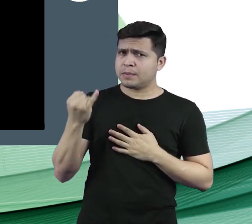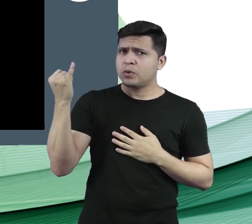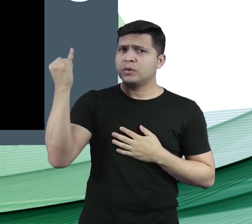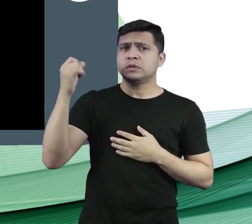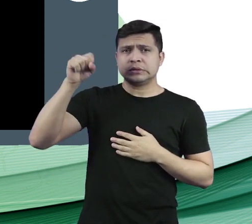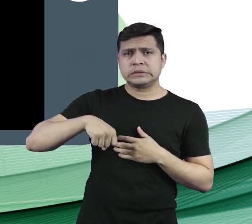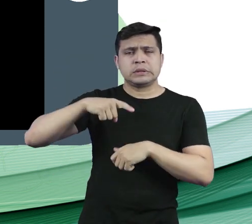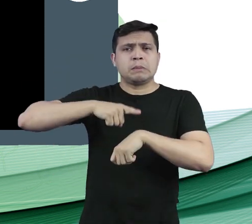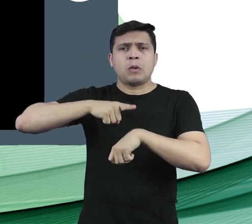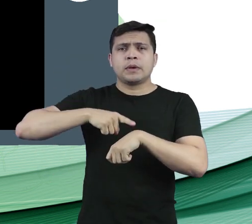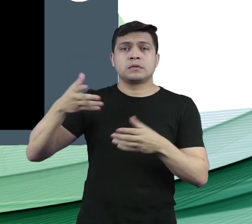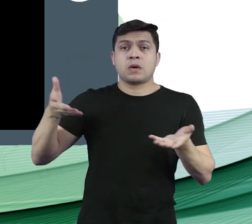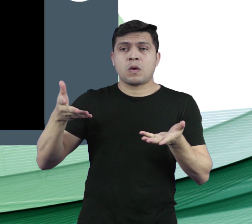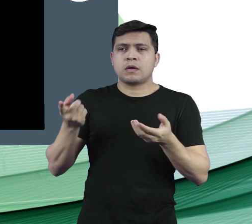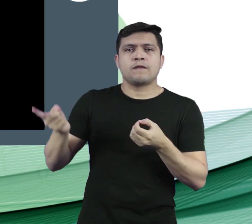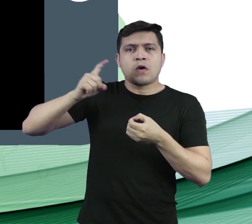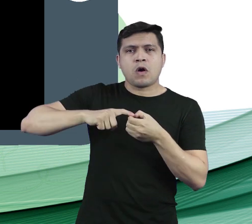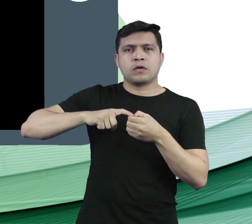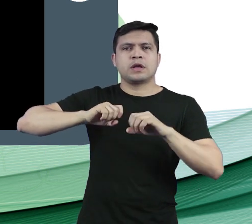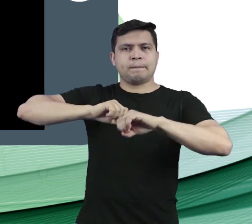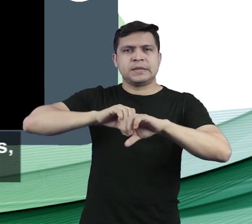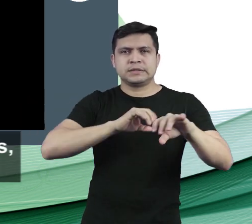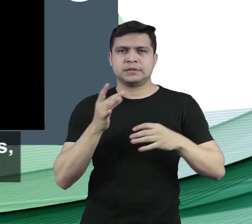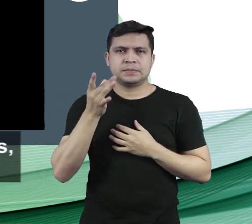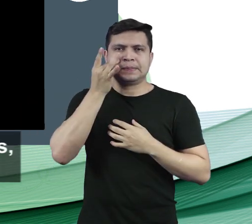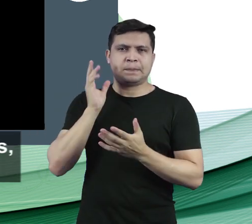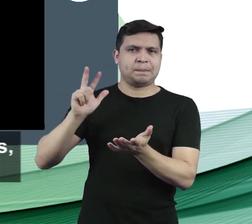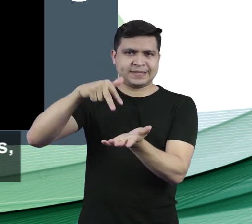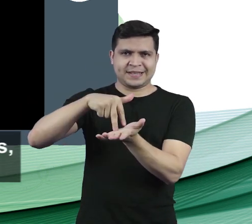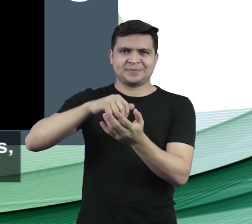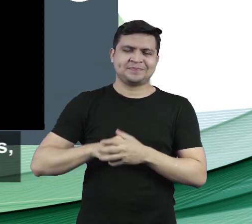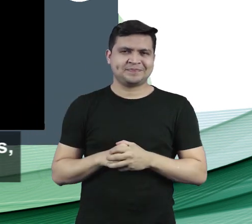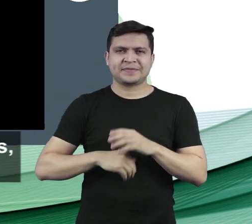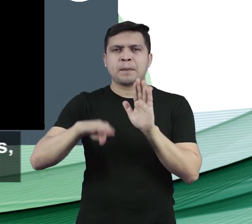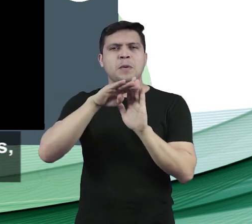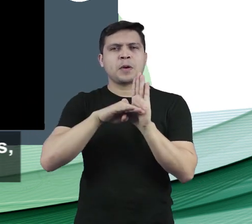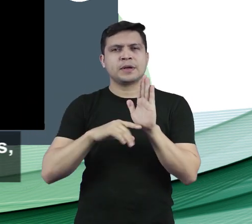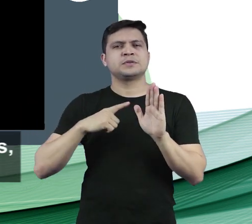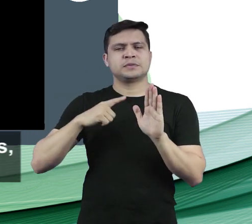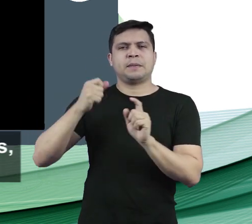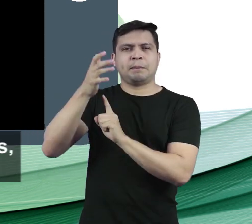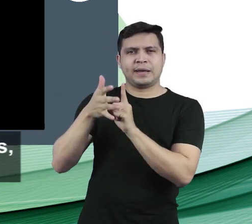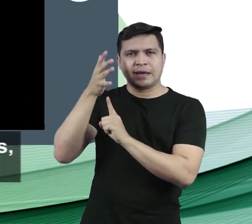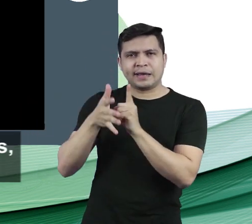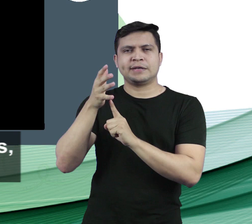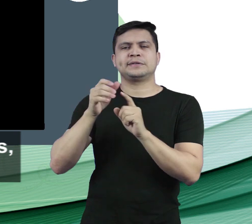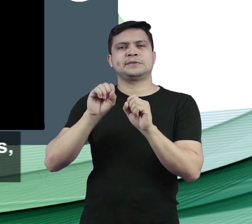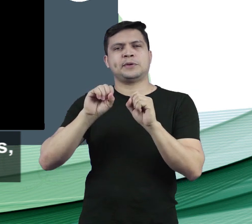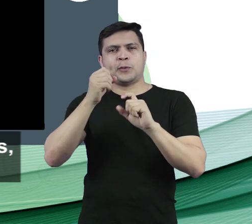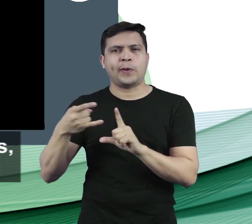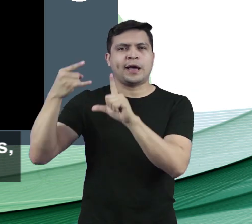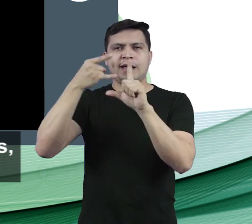Tem uma de grande importância para o momento pós-ensino remoto. A programação terá palestras, webinar, minicursos,